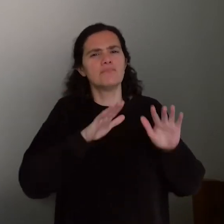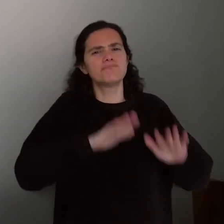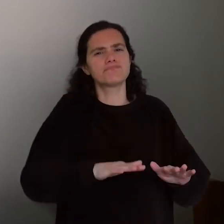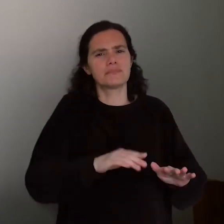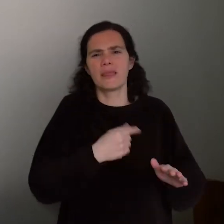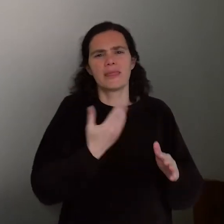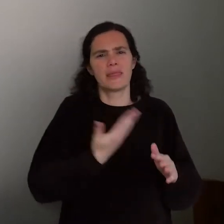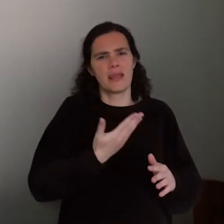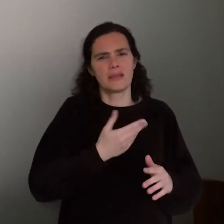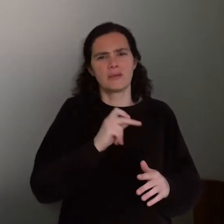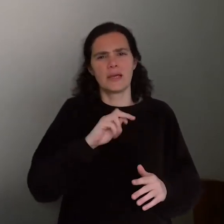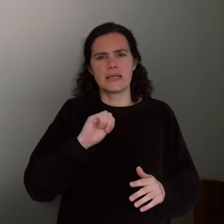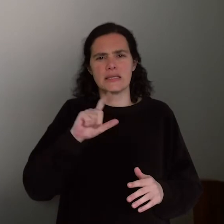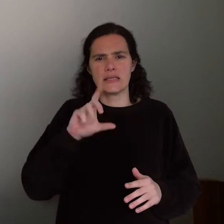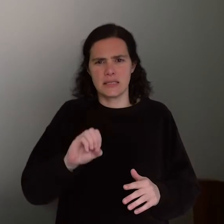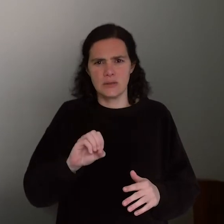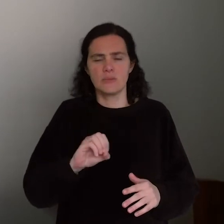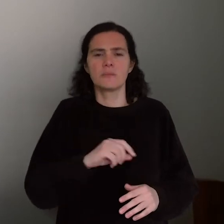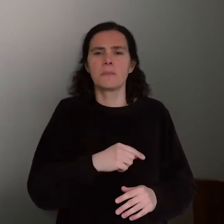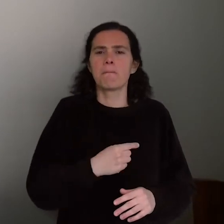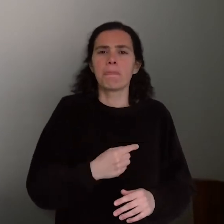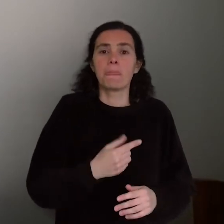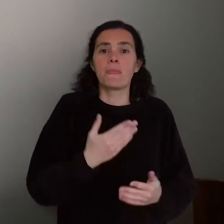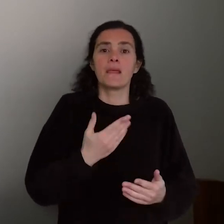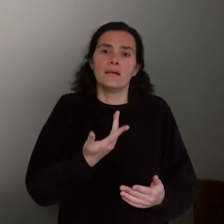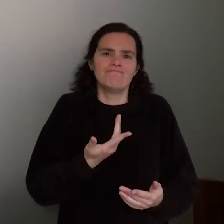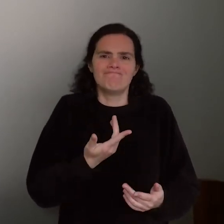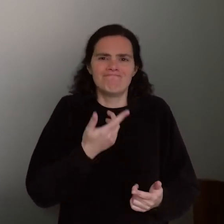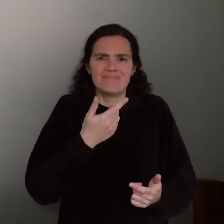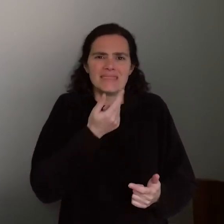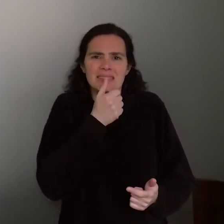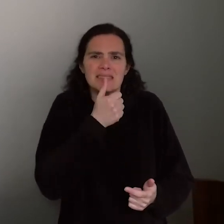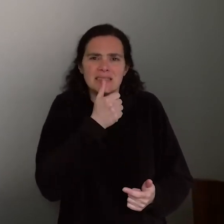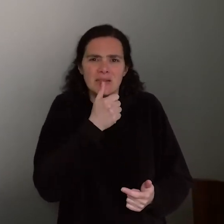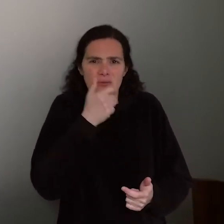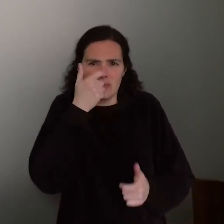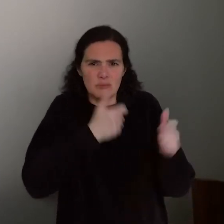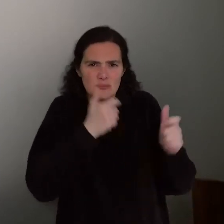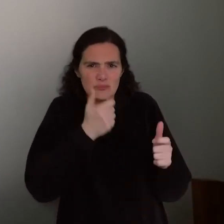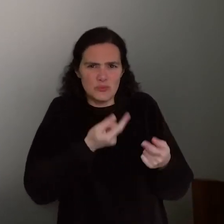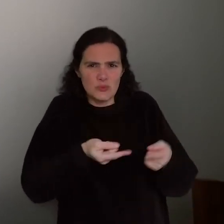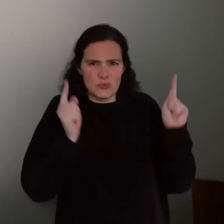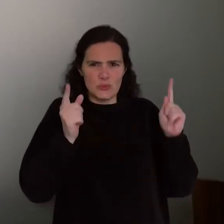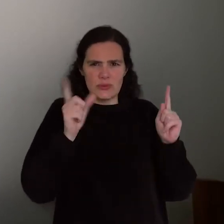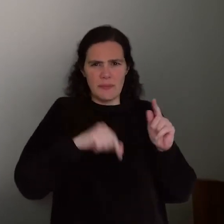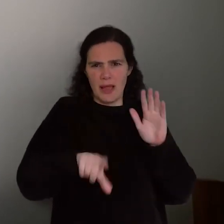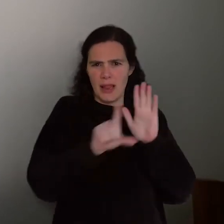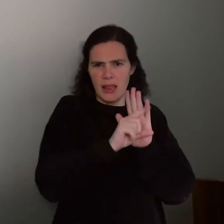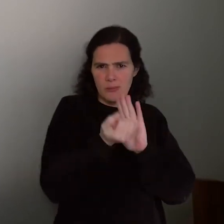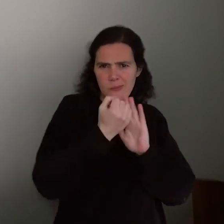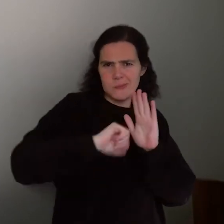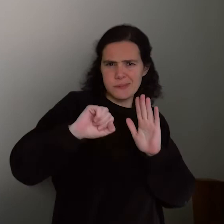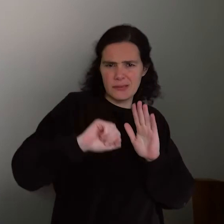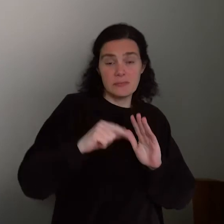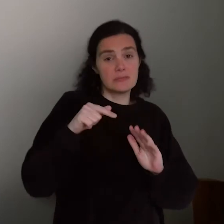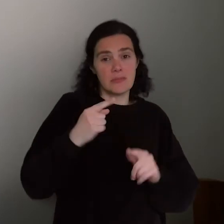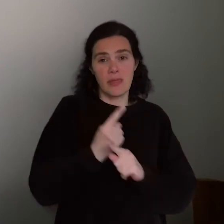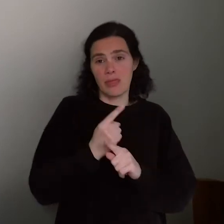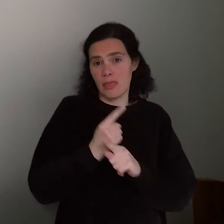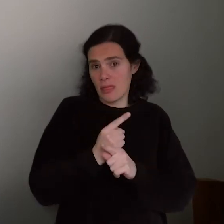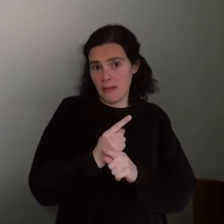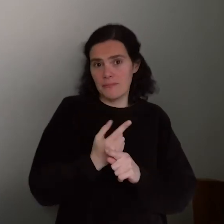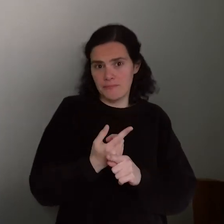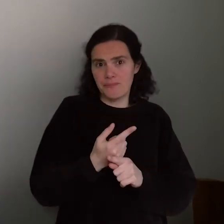direito de asilo numa decisão que é não só desumana, mas também absolutamente ilegal, mas que ainda assim